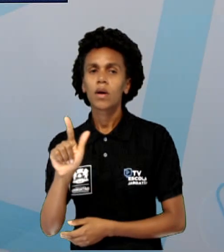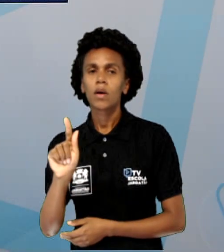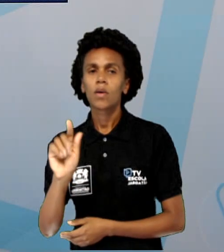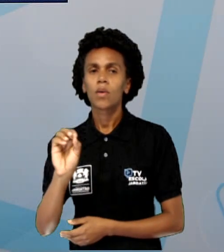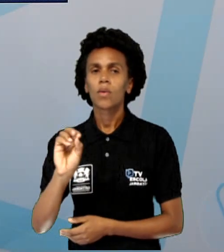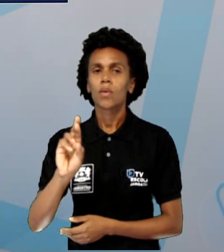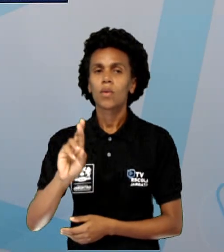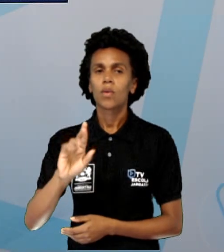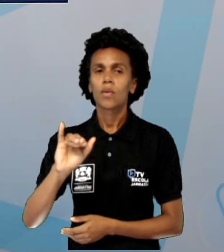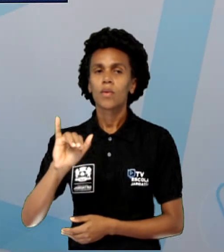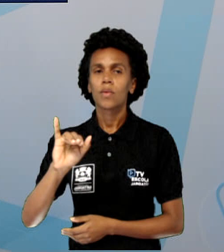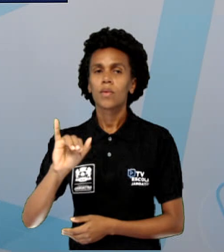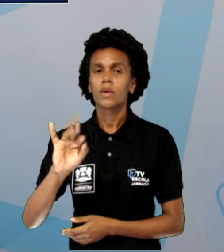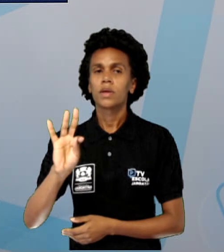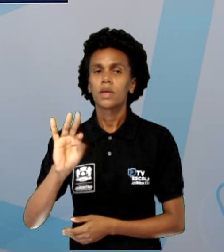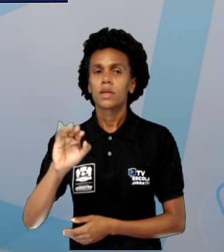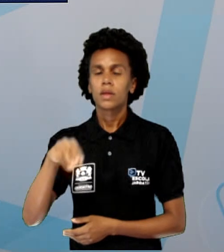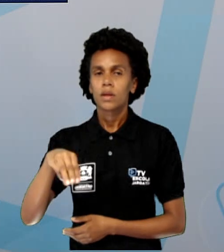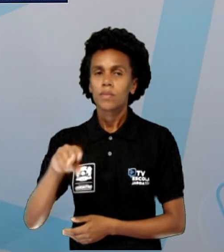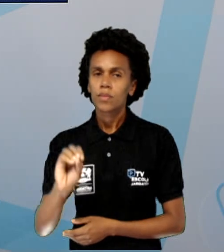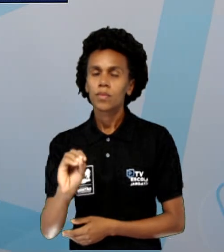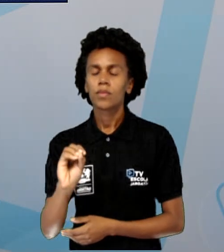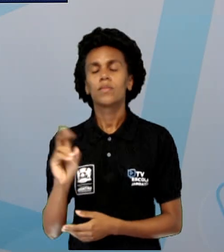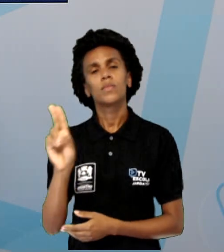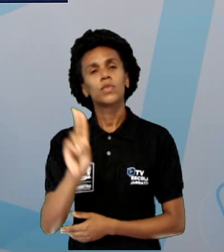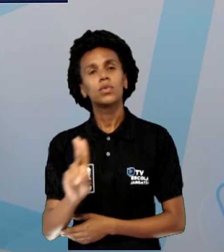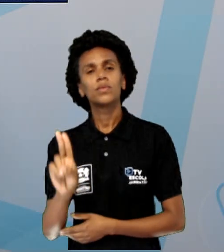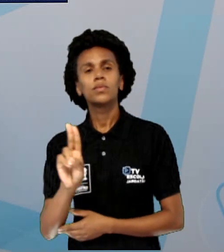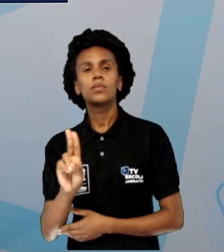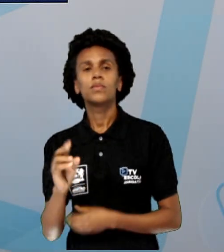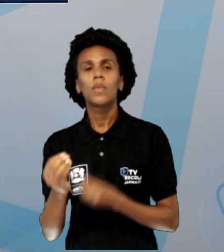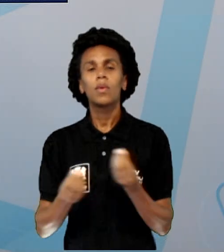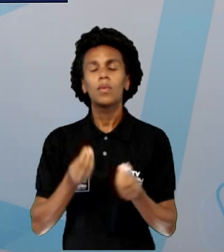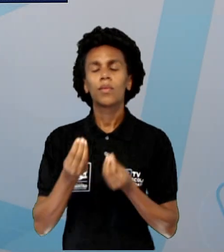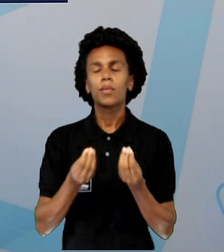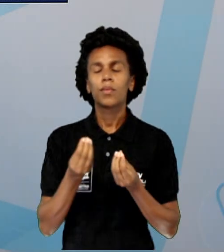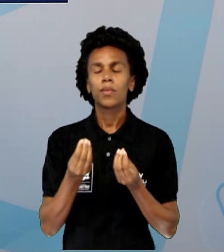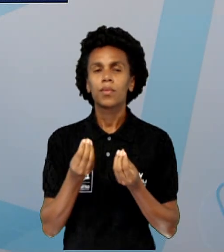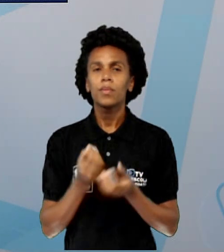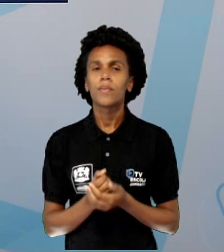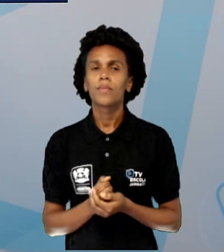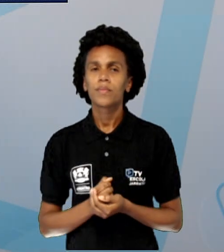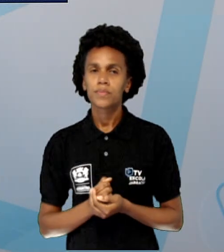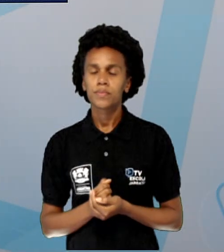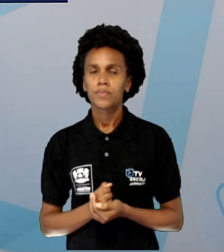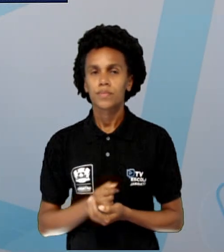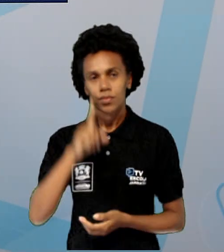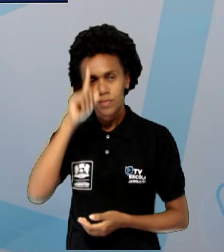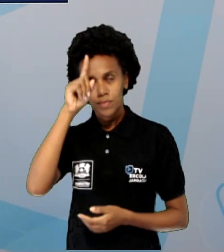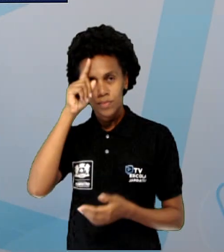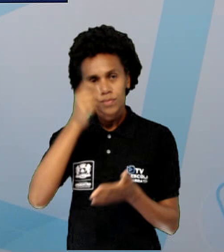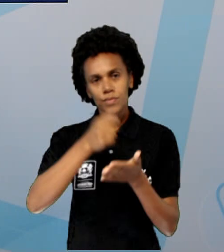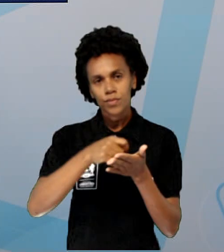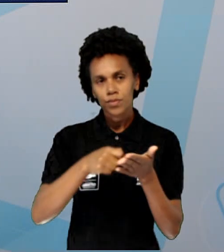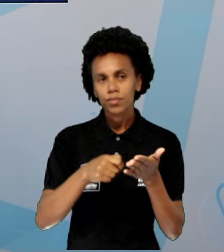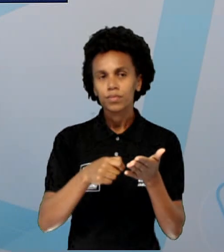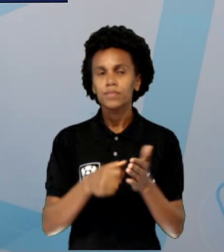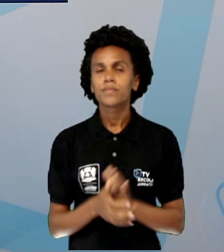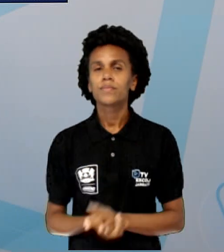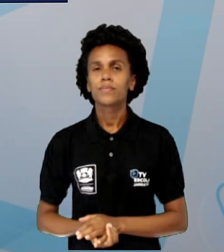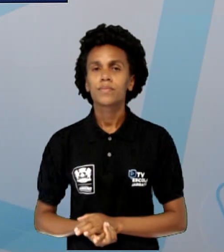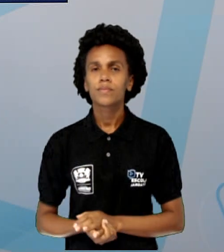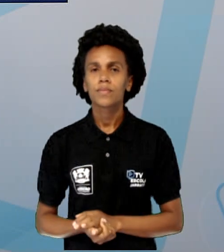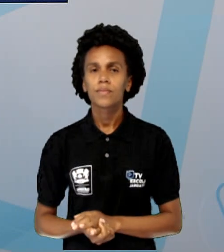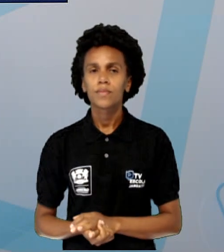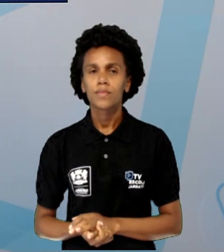compor a continha. Então como é a gente vai escrever essa operação? Aqui a gente pode somar 3 parcelas idênticas, ó, nesse cantinho. Então